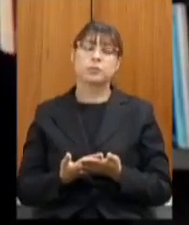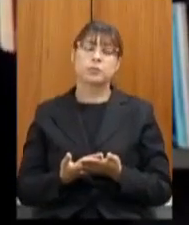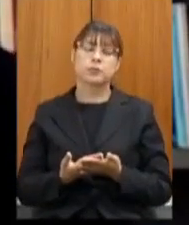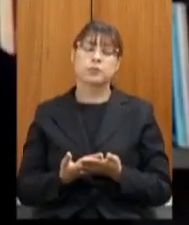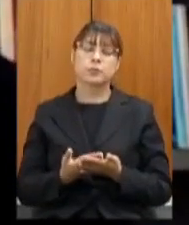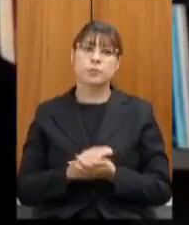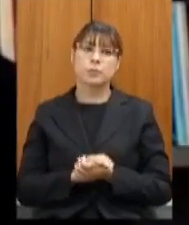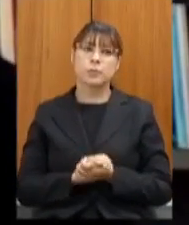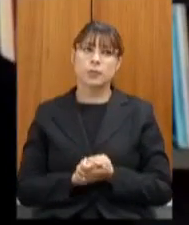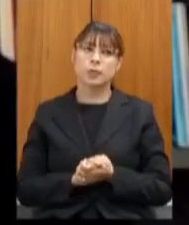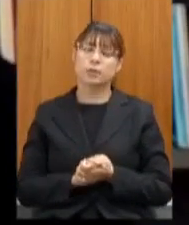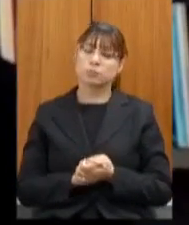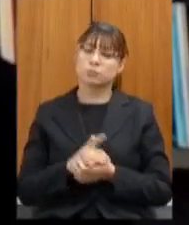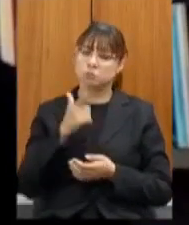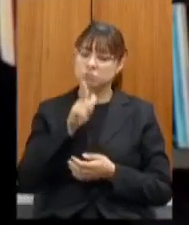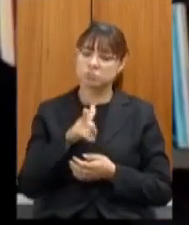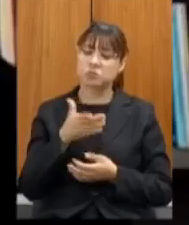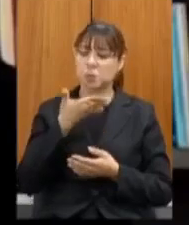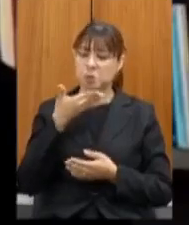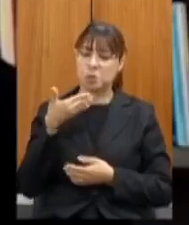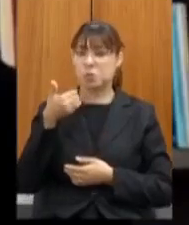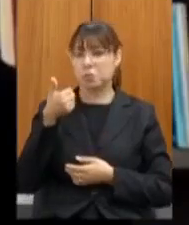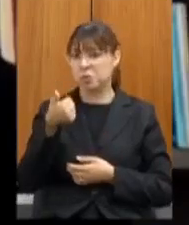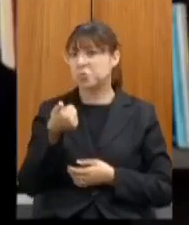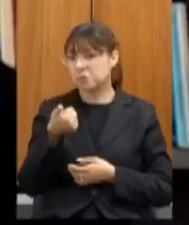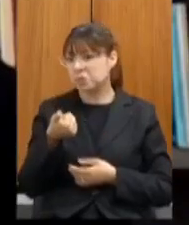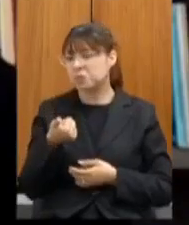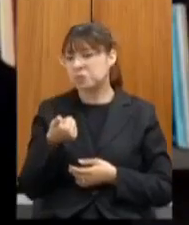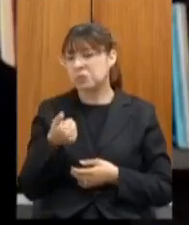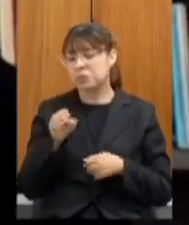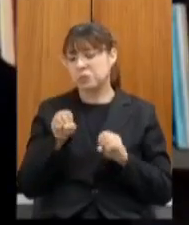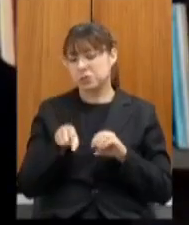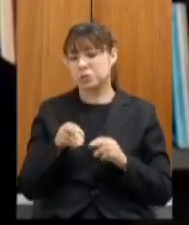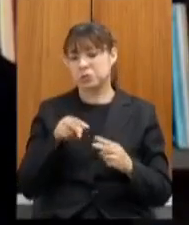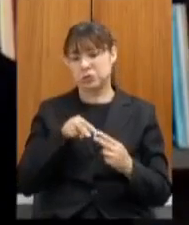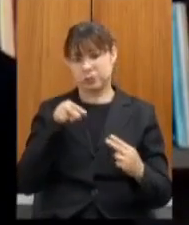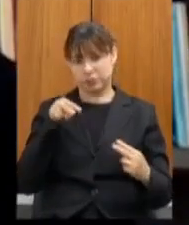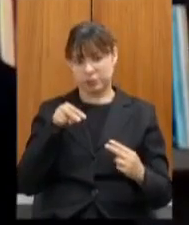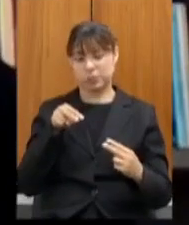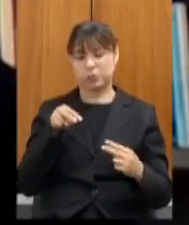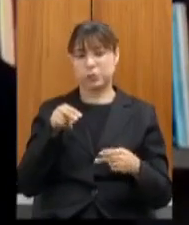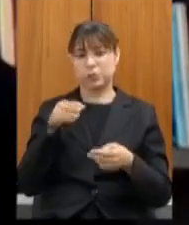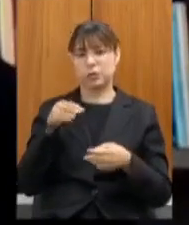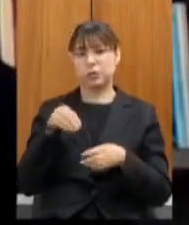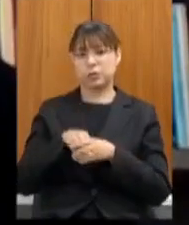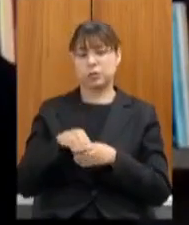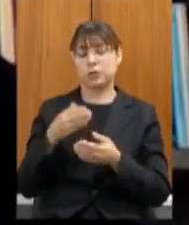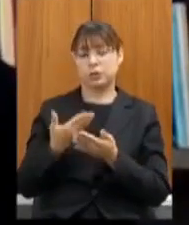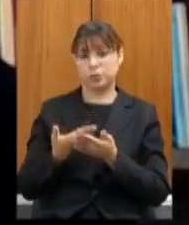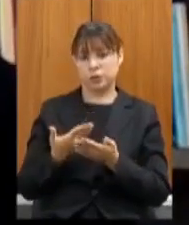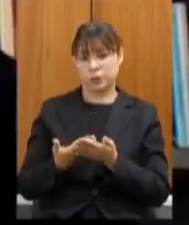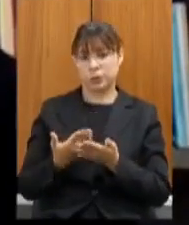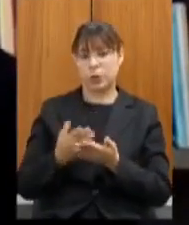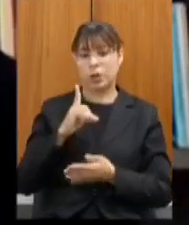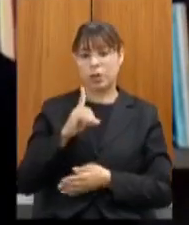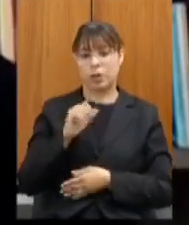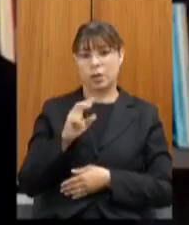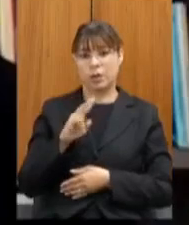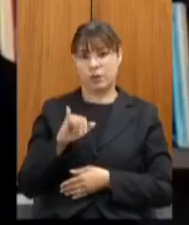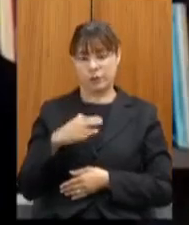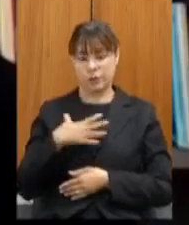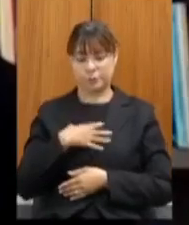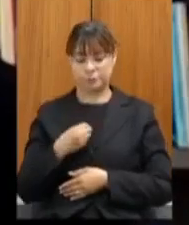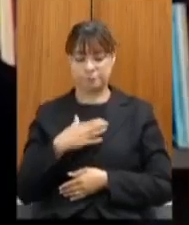muitas melhorias no que diz respeito a questão do ensino remoto na escola do Davi aqui é a